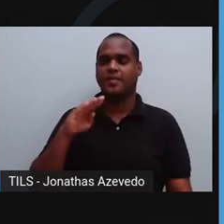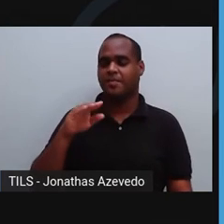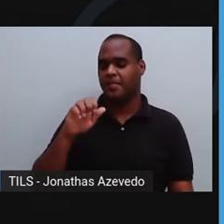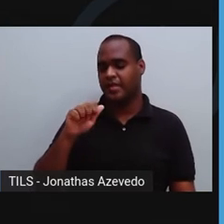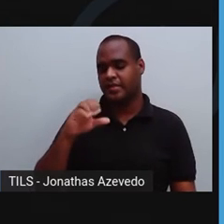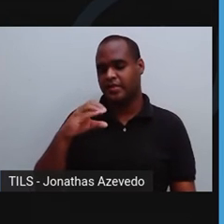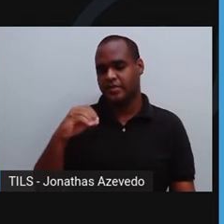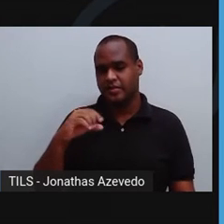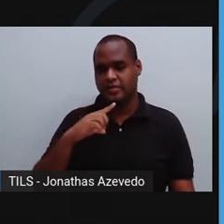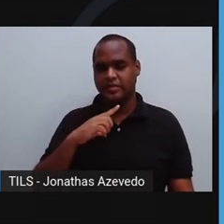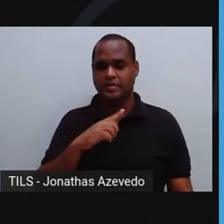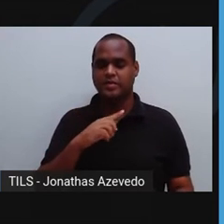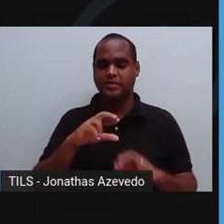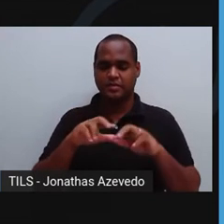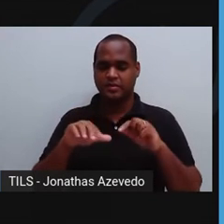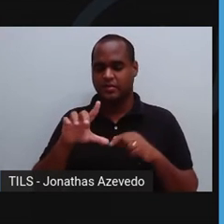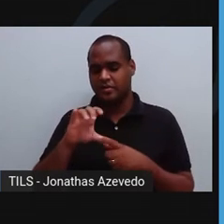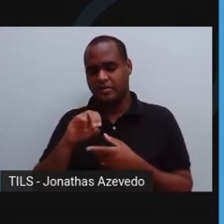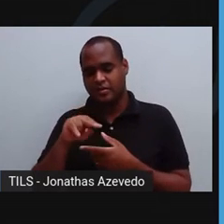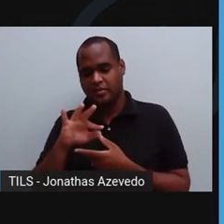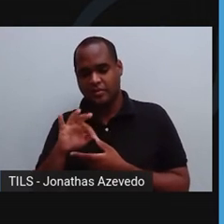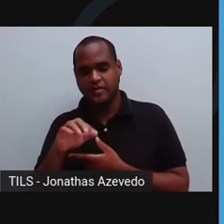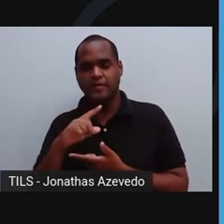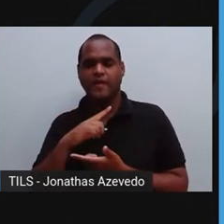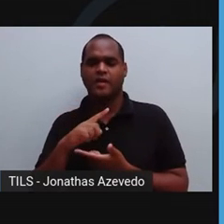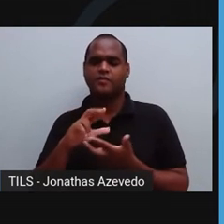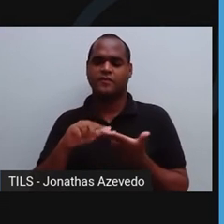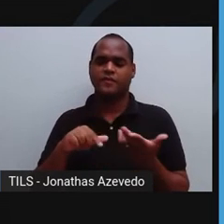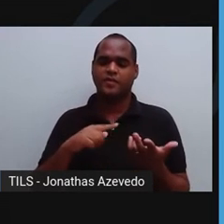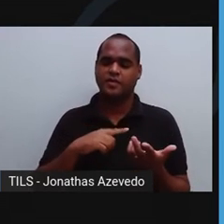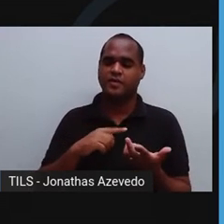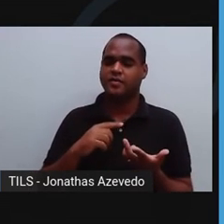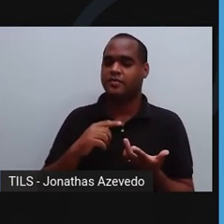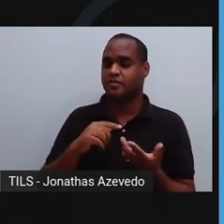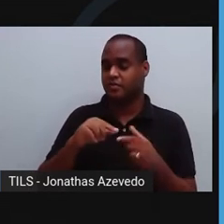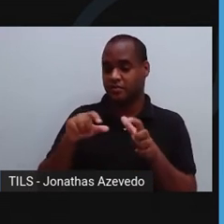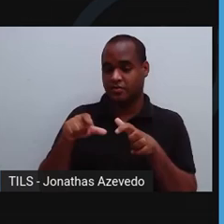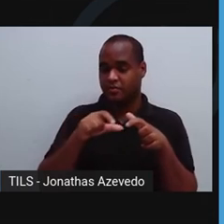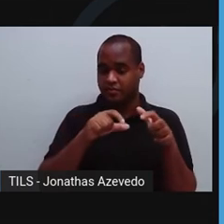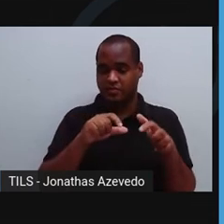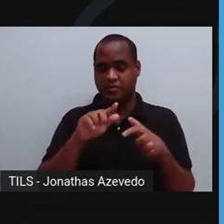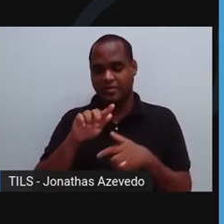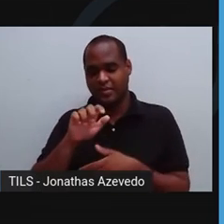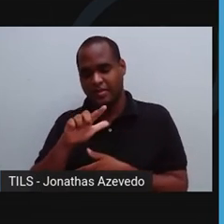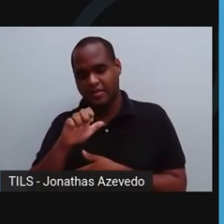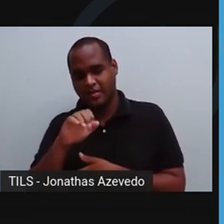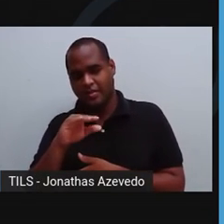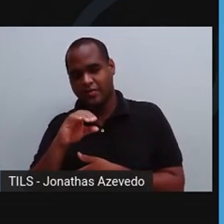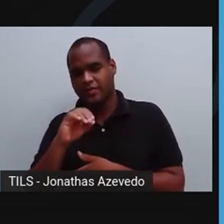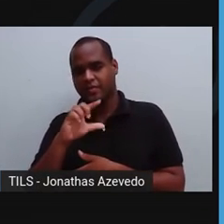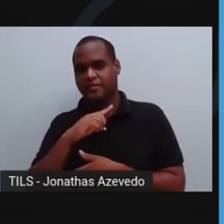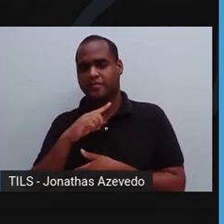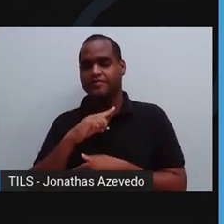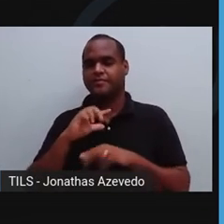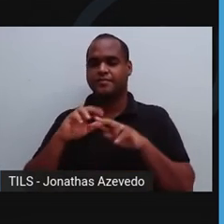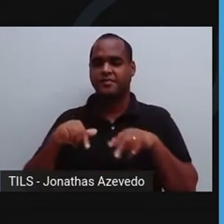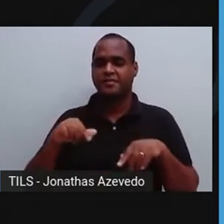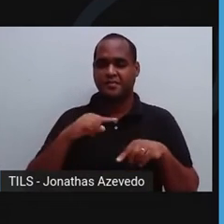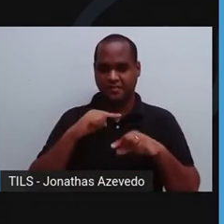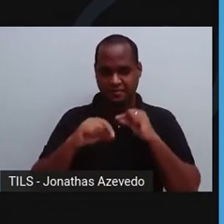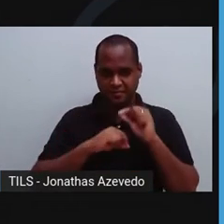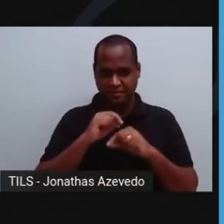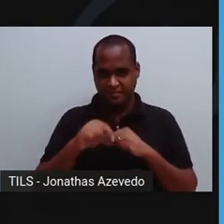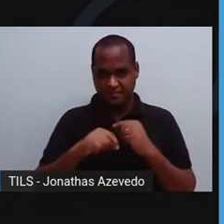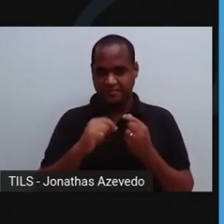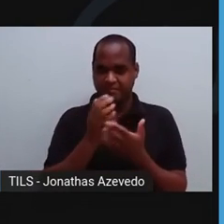os vasos linfáticos, a medula e os gânglios linfáticos. Aqui, olha, aproximando para